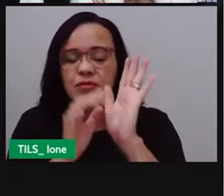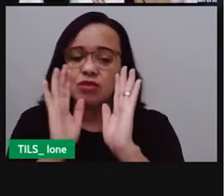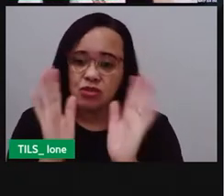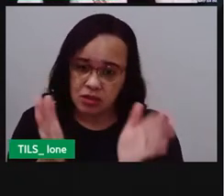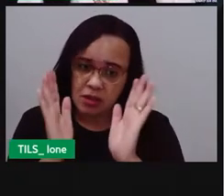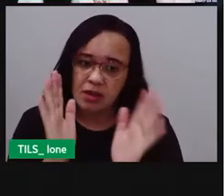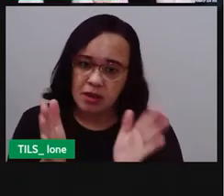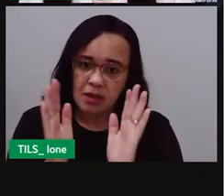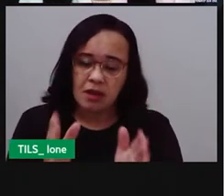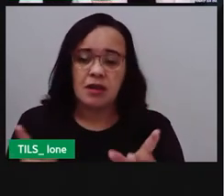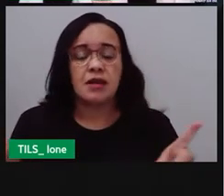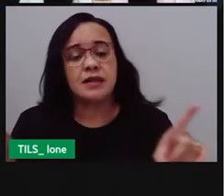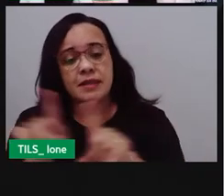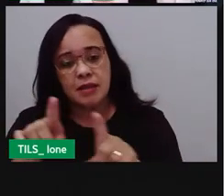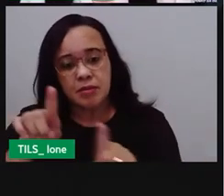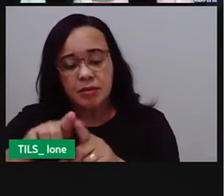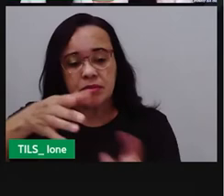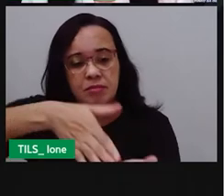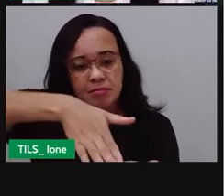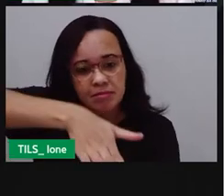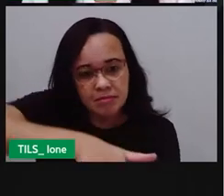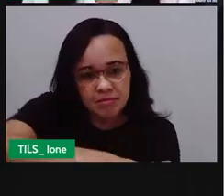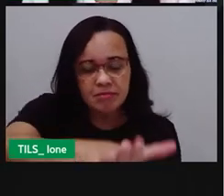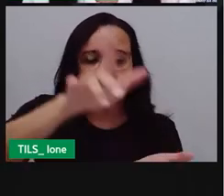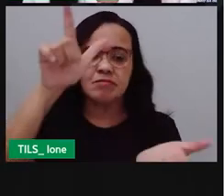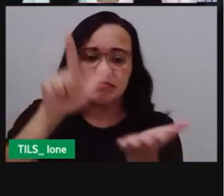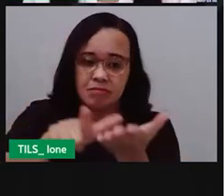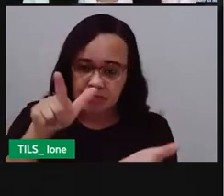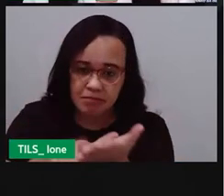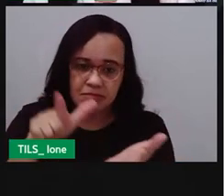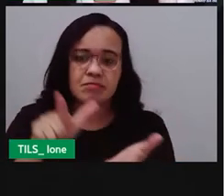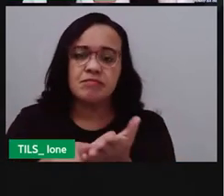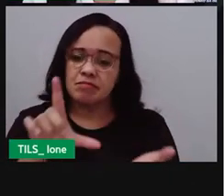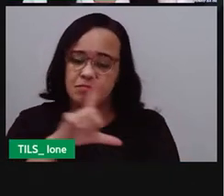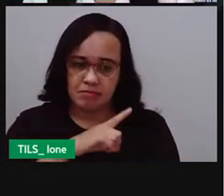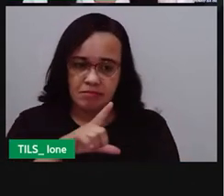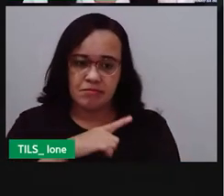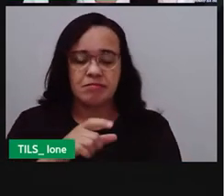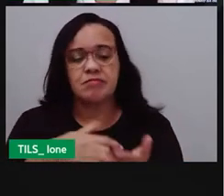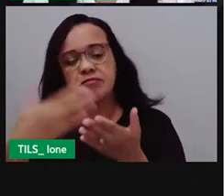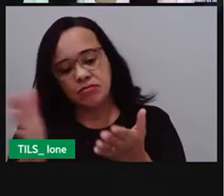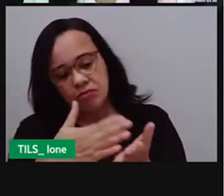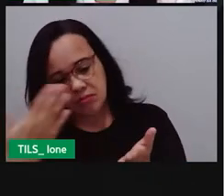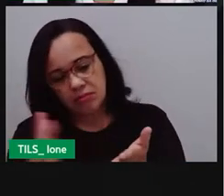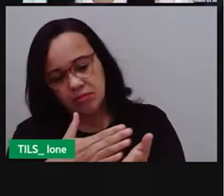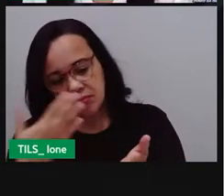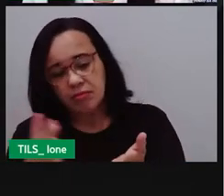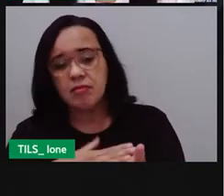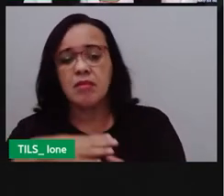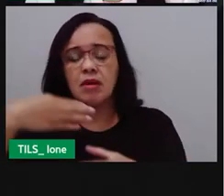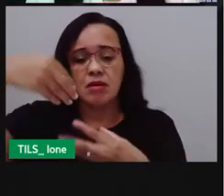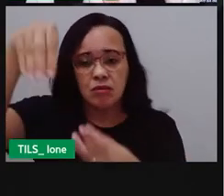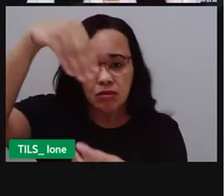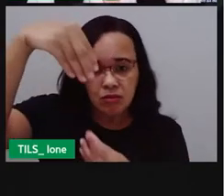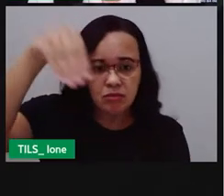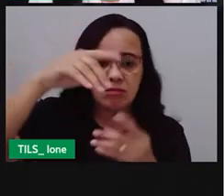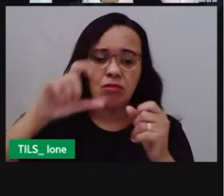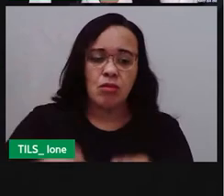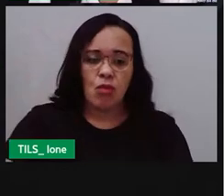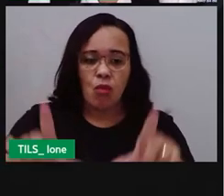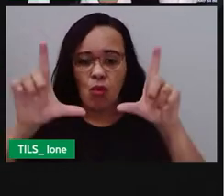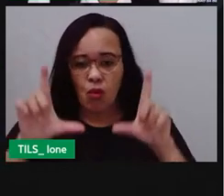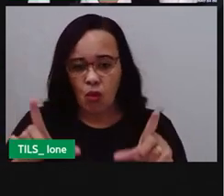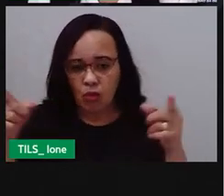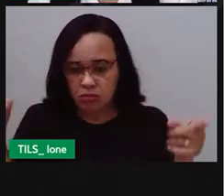e impresso em folhetos em livros como esses aqui que eu estou